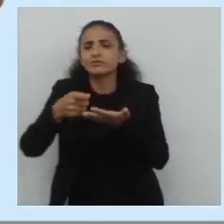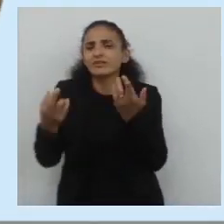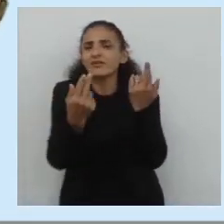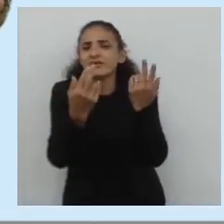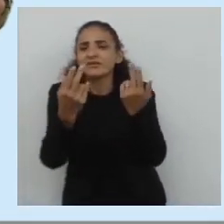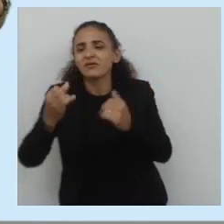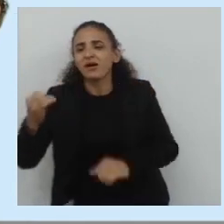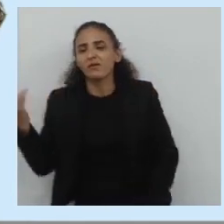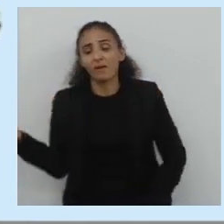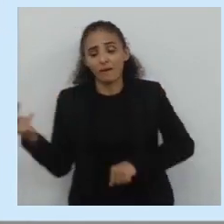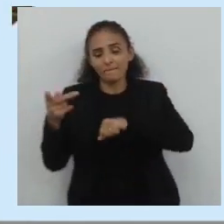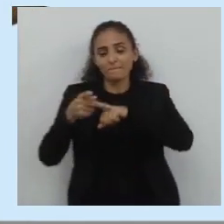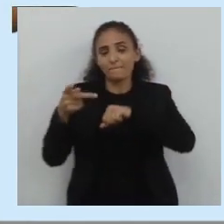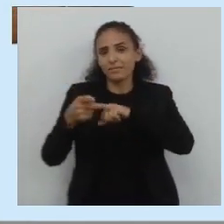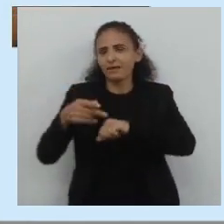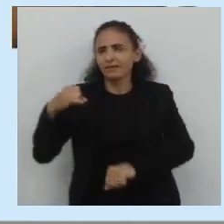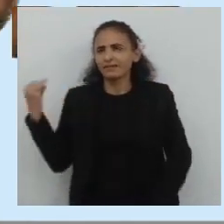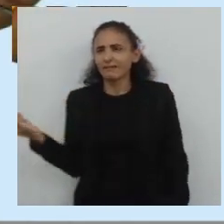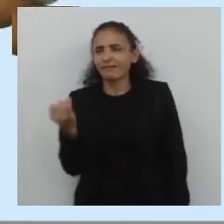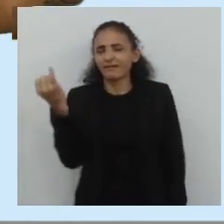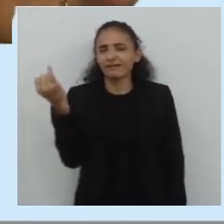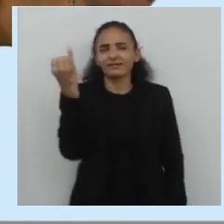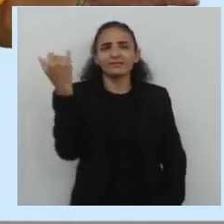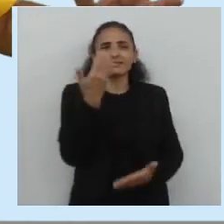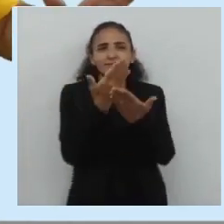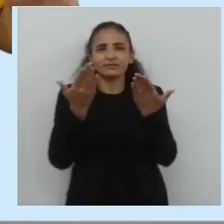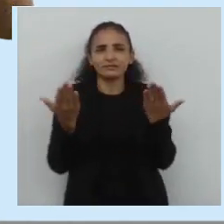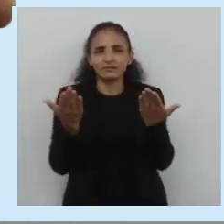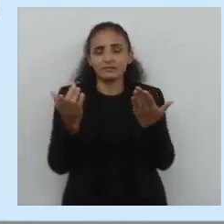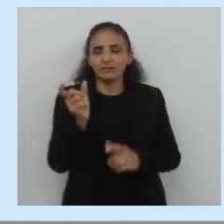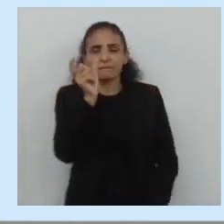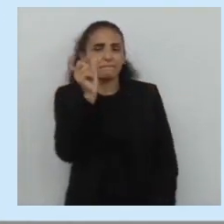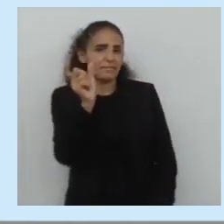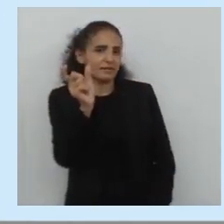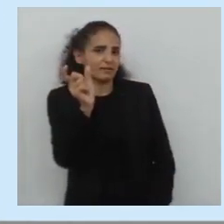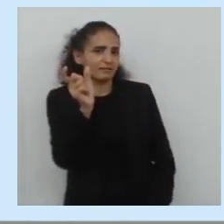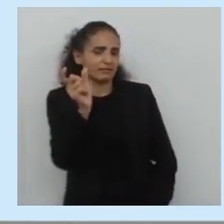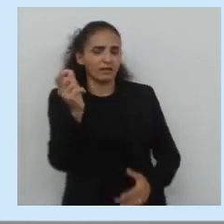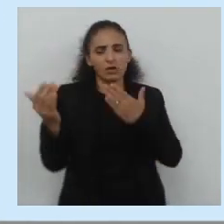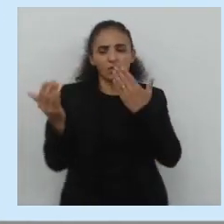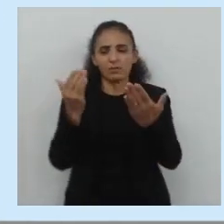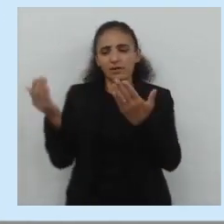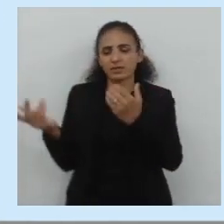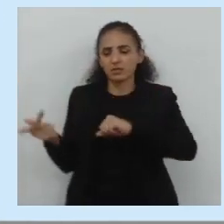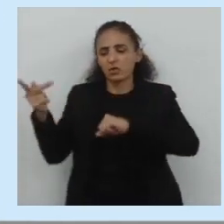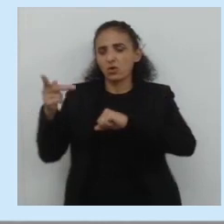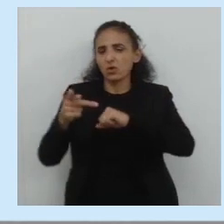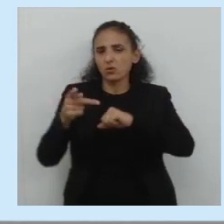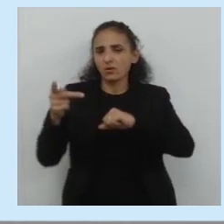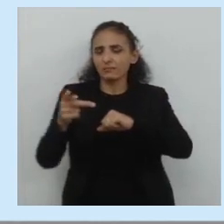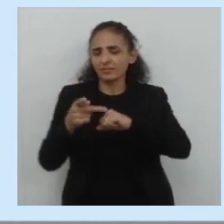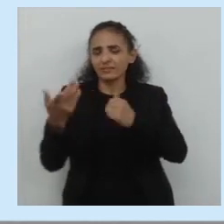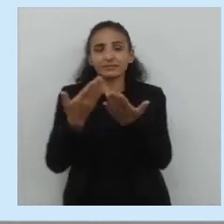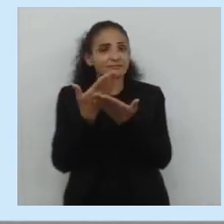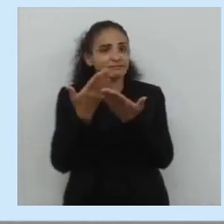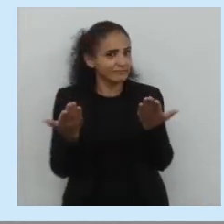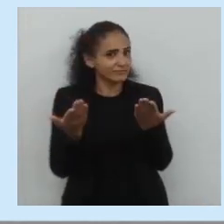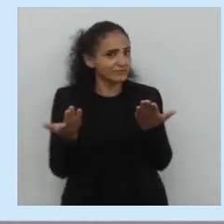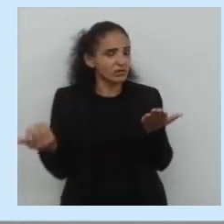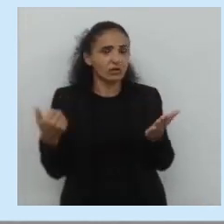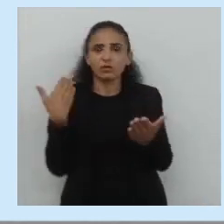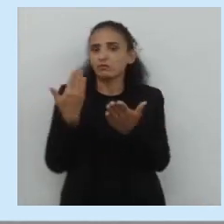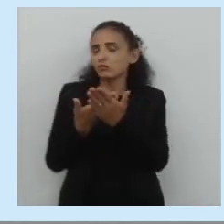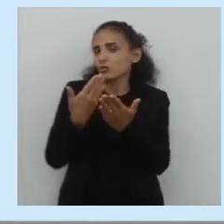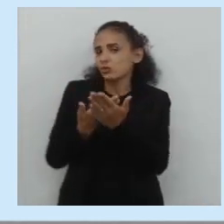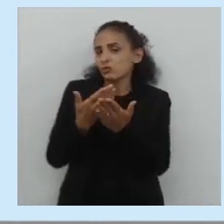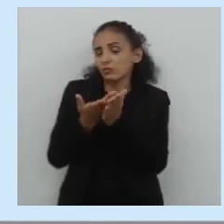semelhante a uma pérola. Olha aí essa questão, a palavra e a pérola, e é justamente isso que nós vamos trabalhar,